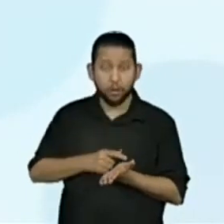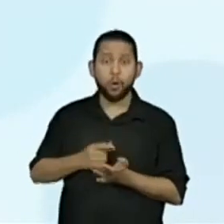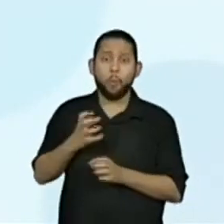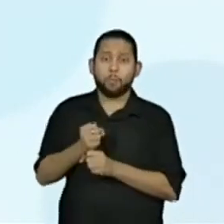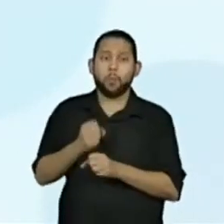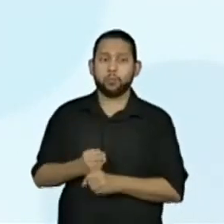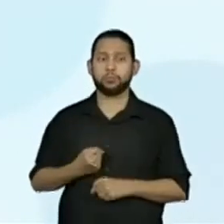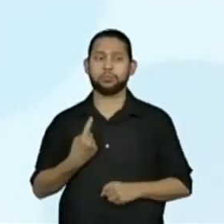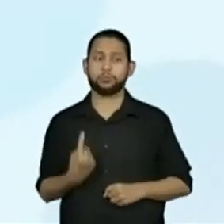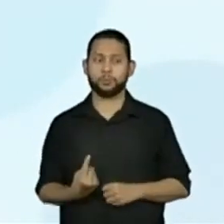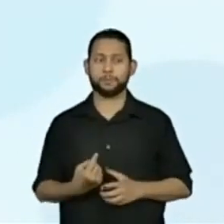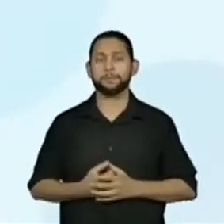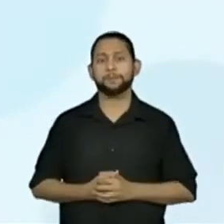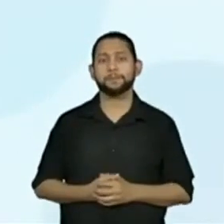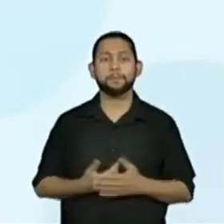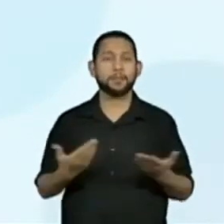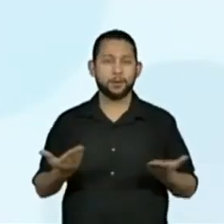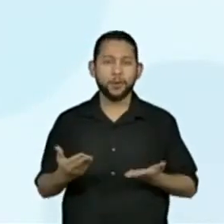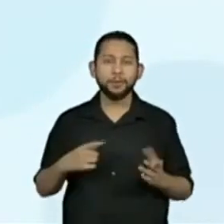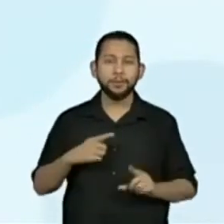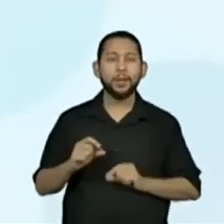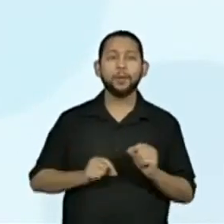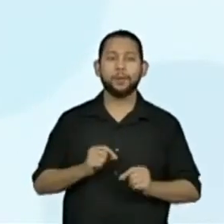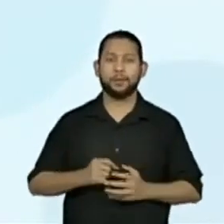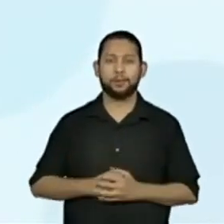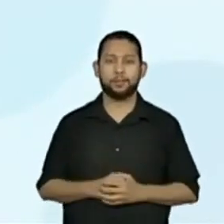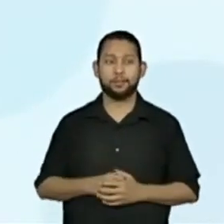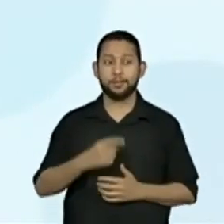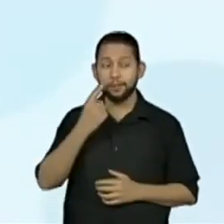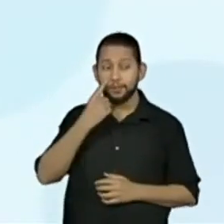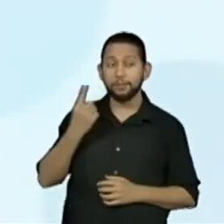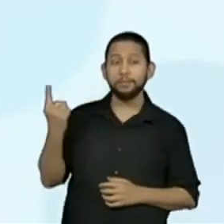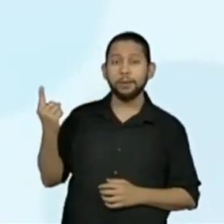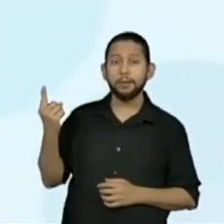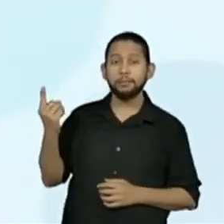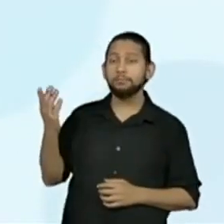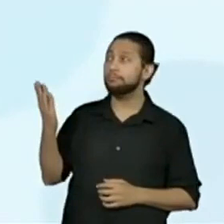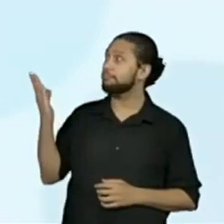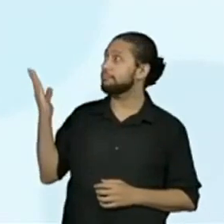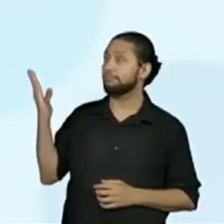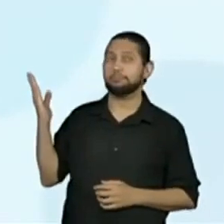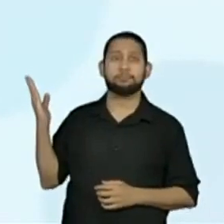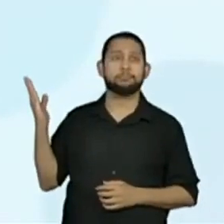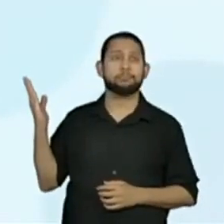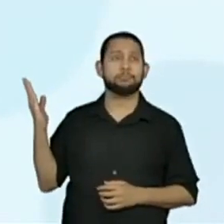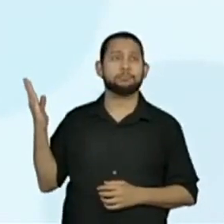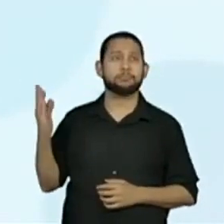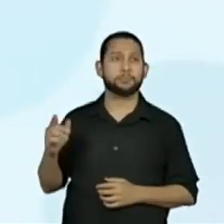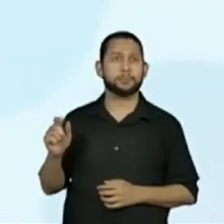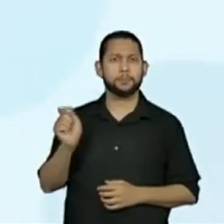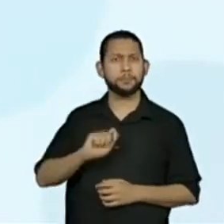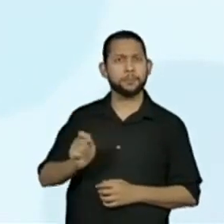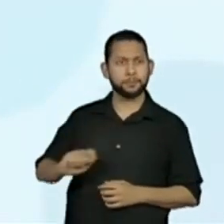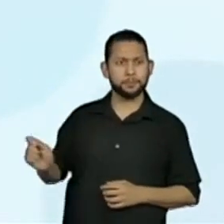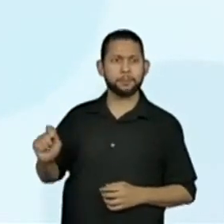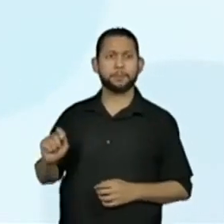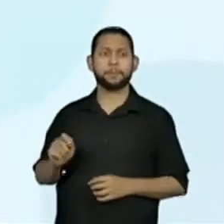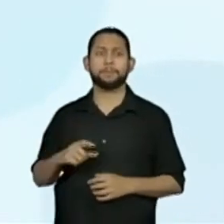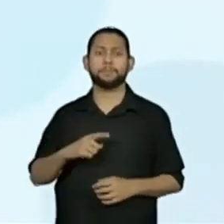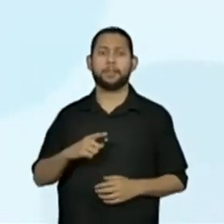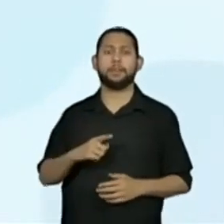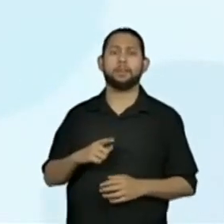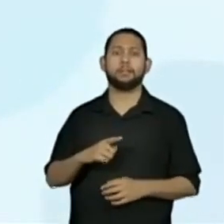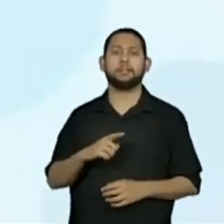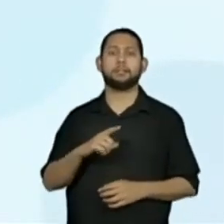Então, temos aqui as seguintes crianças